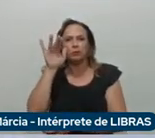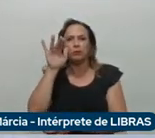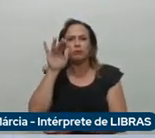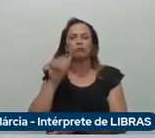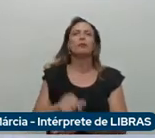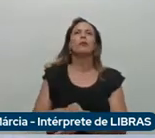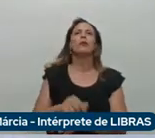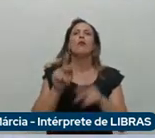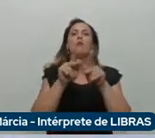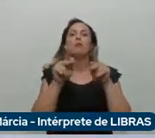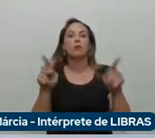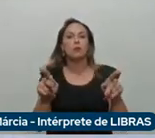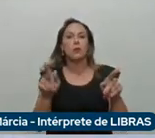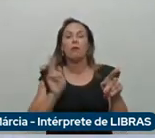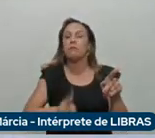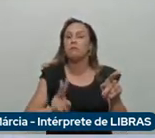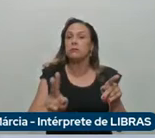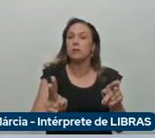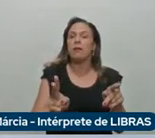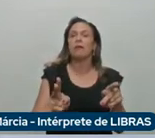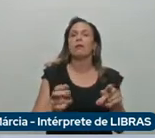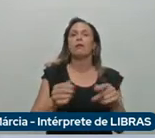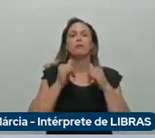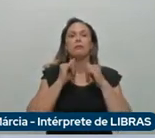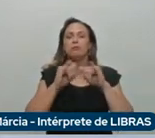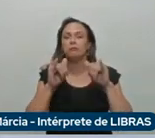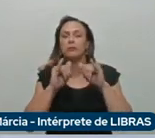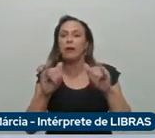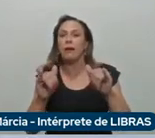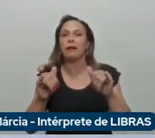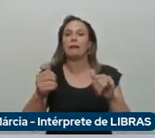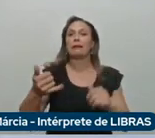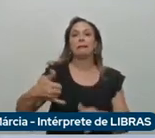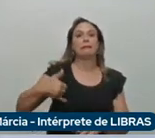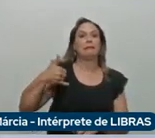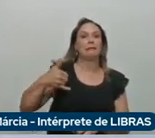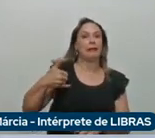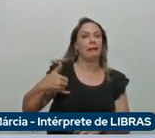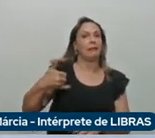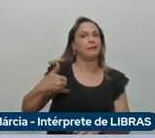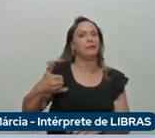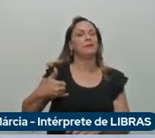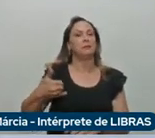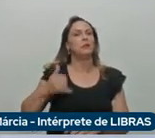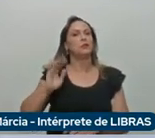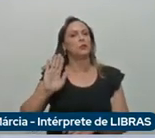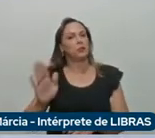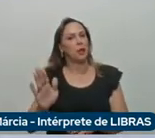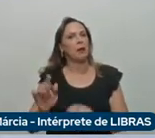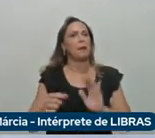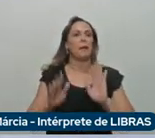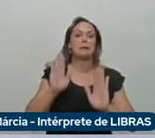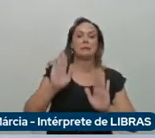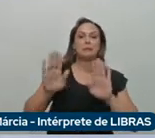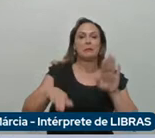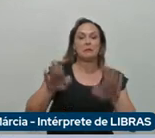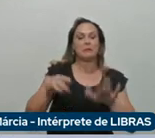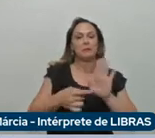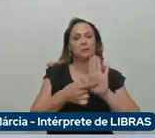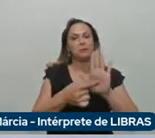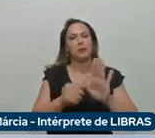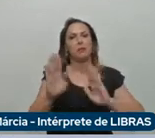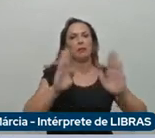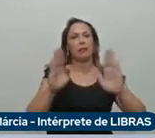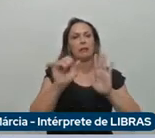gente às vezes conta, revela as idades ou a idade conforme as datas. Então, eu assisti isso ainda no